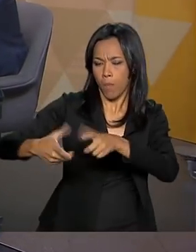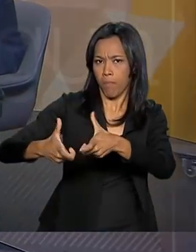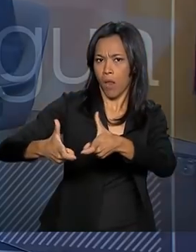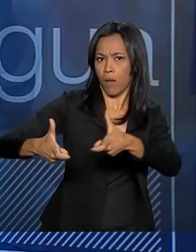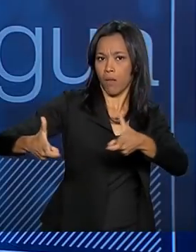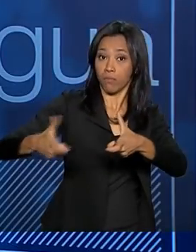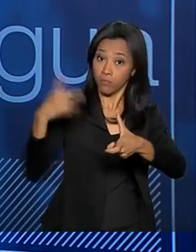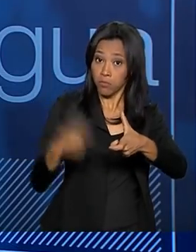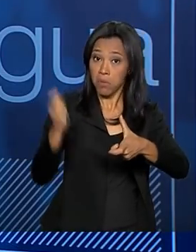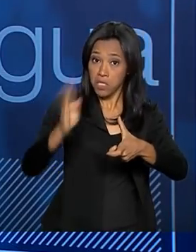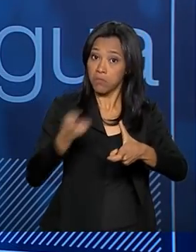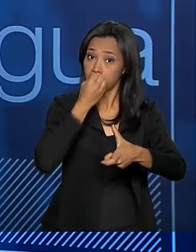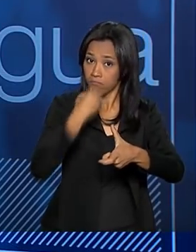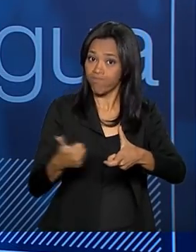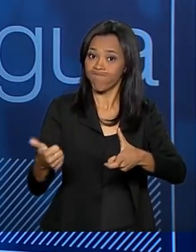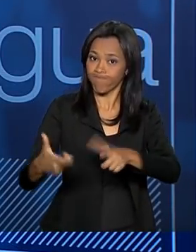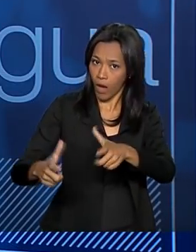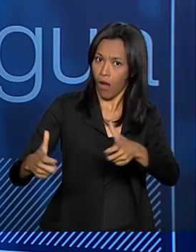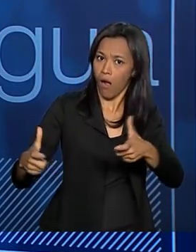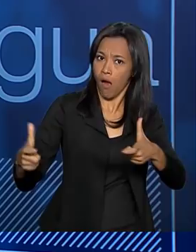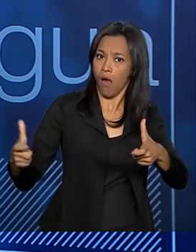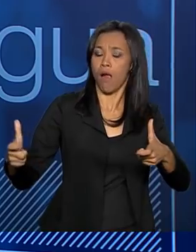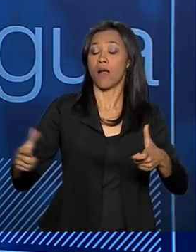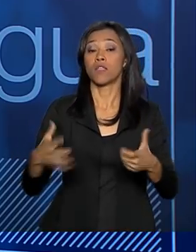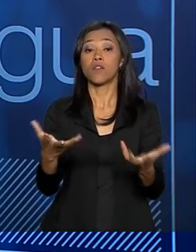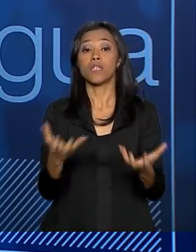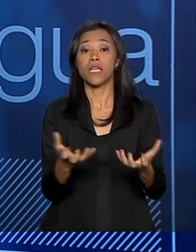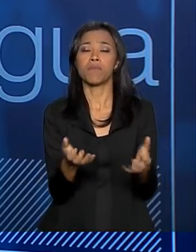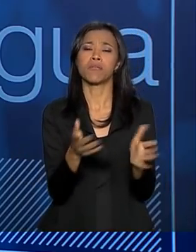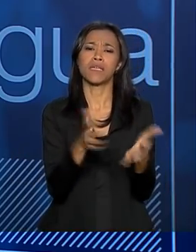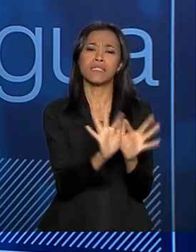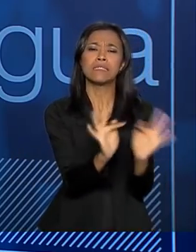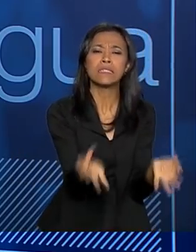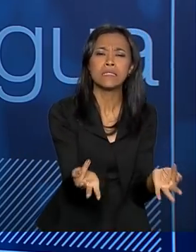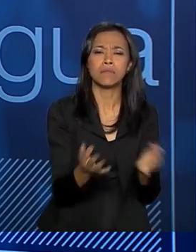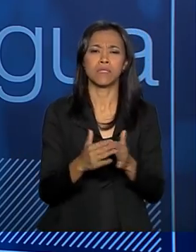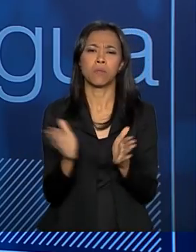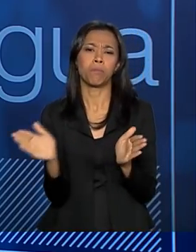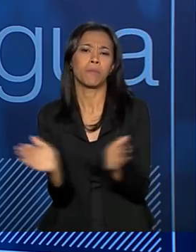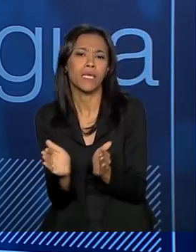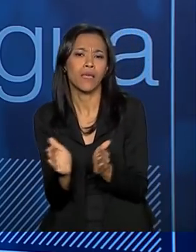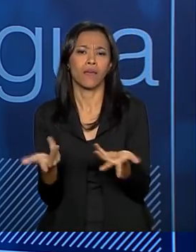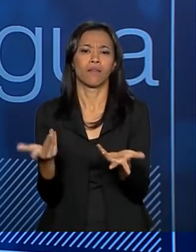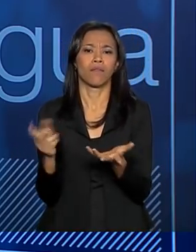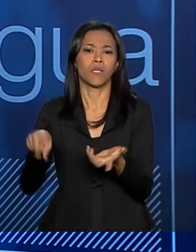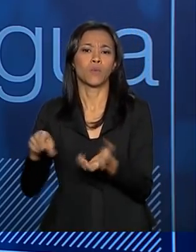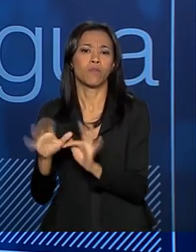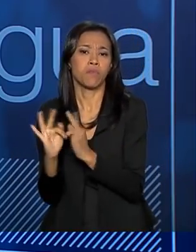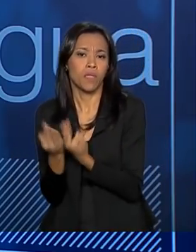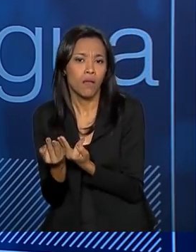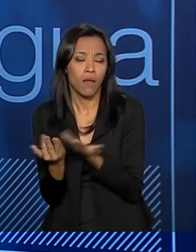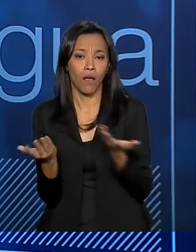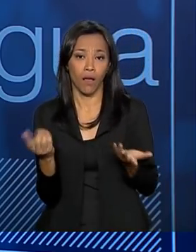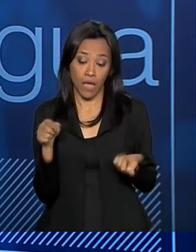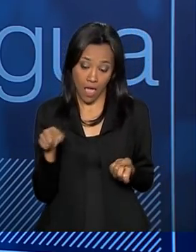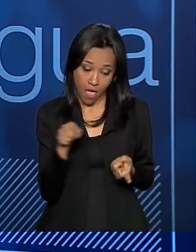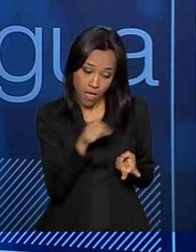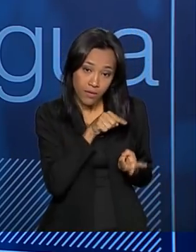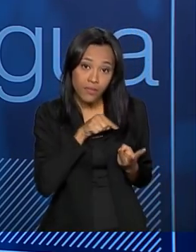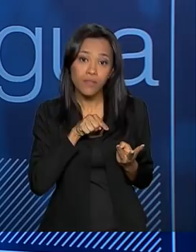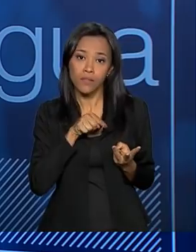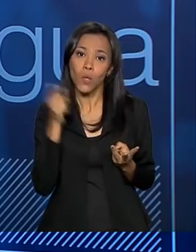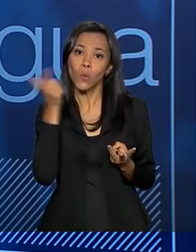avançado. O nosso grande desafio é fazer com que o médio produtor e o pequeno produtor, a agricultura familiar, passe